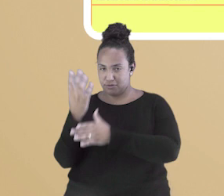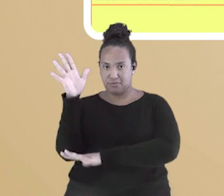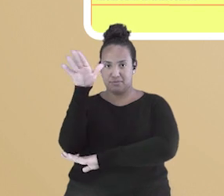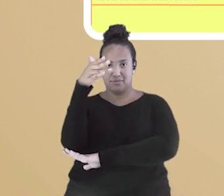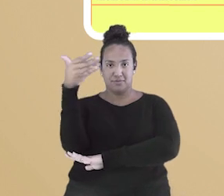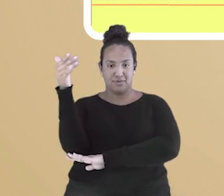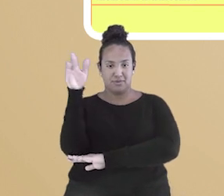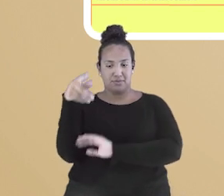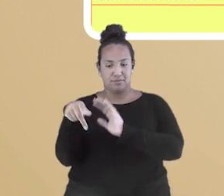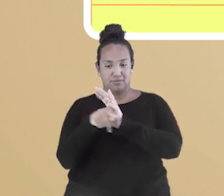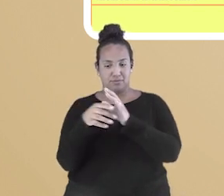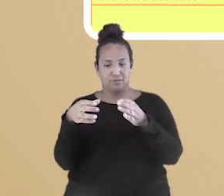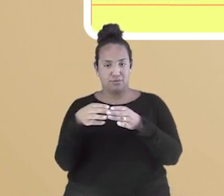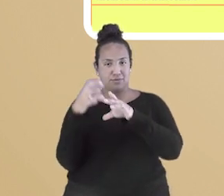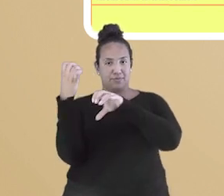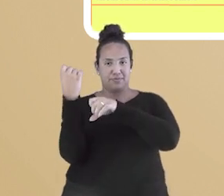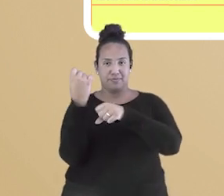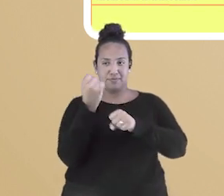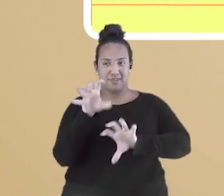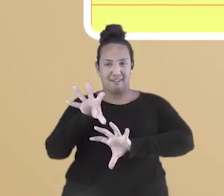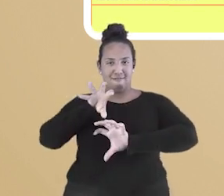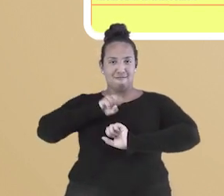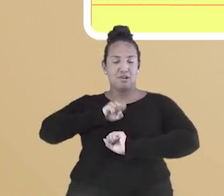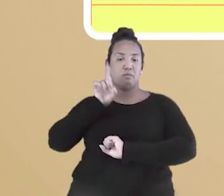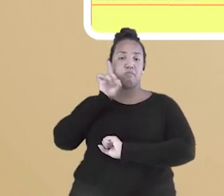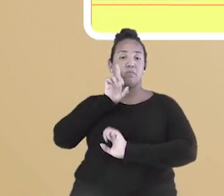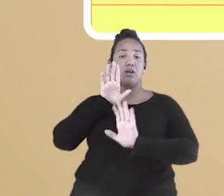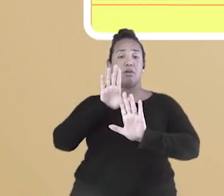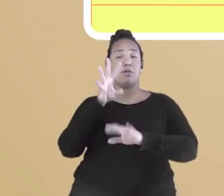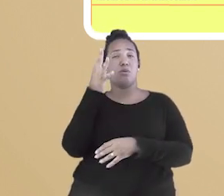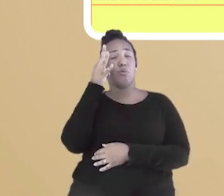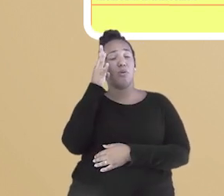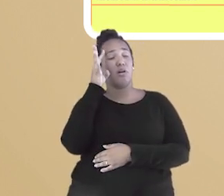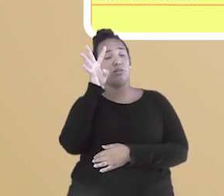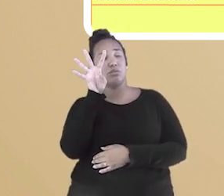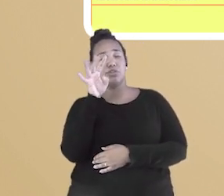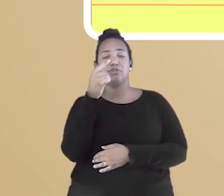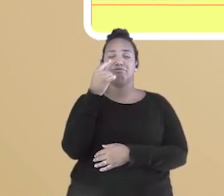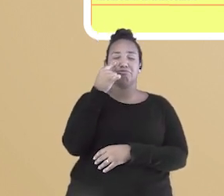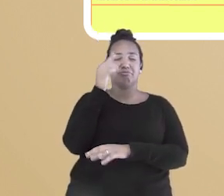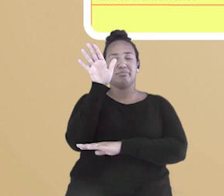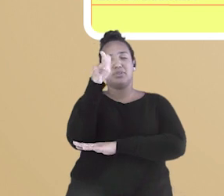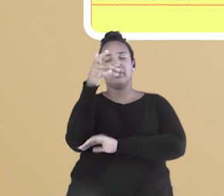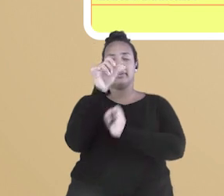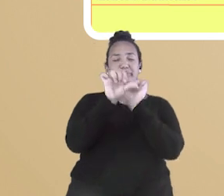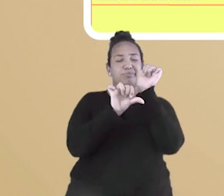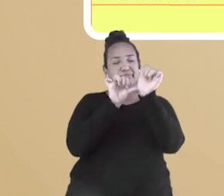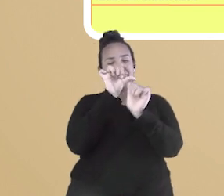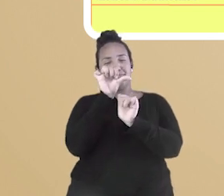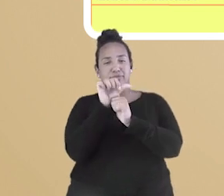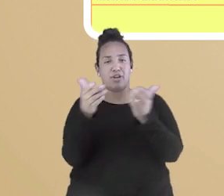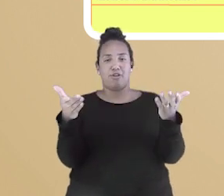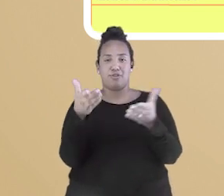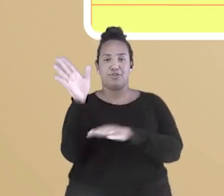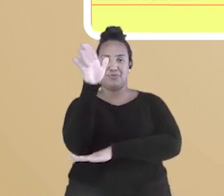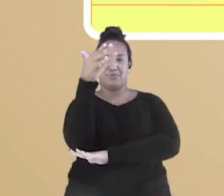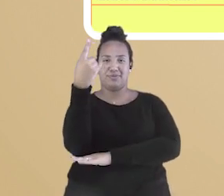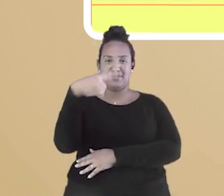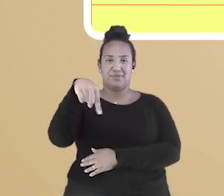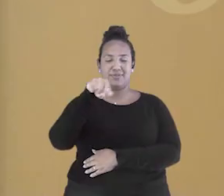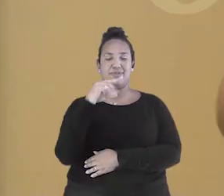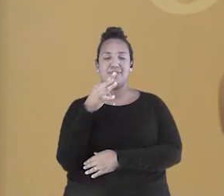Porém, quatro dias depois, resolveram mudar algumas coisinhas e virou a bandeira que a gente tem até hoje.